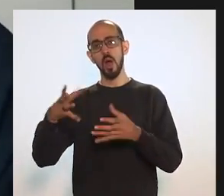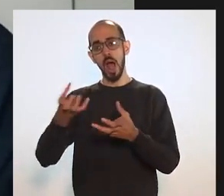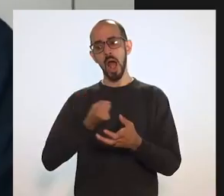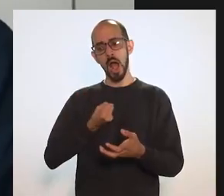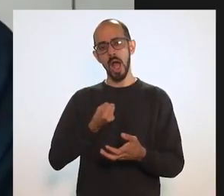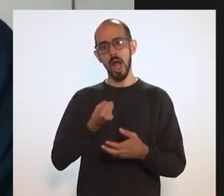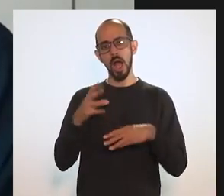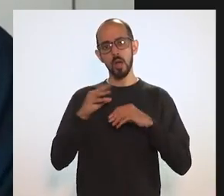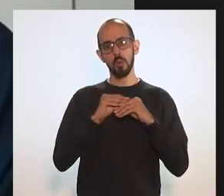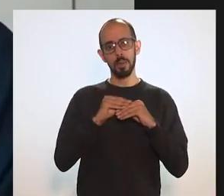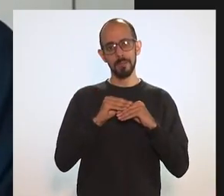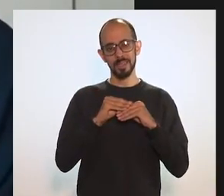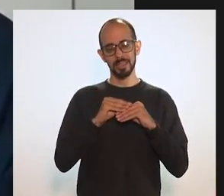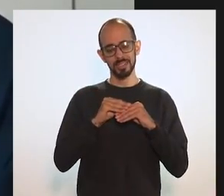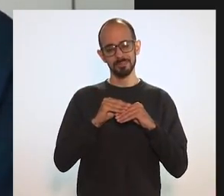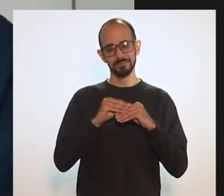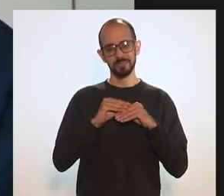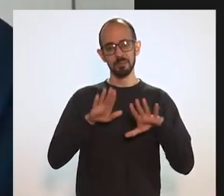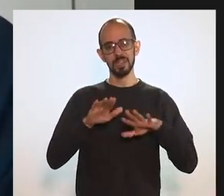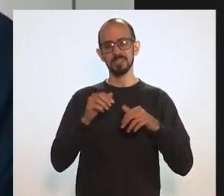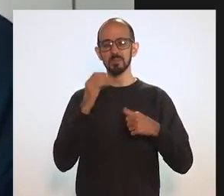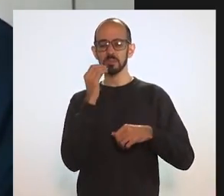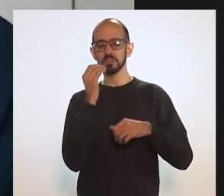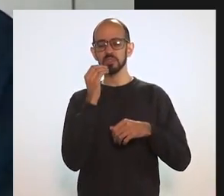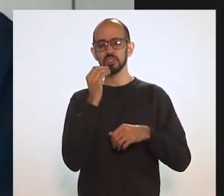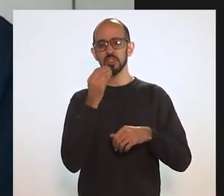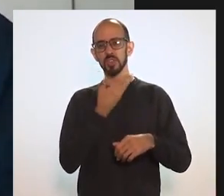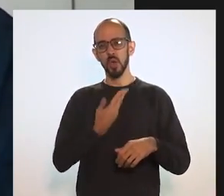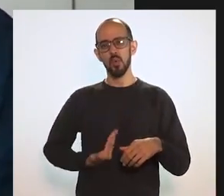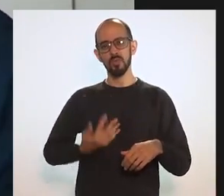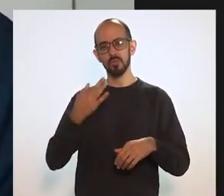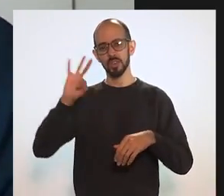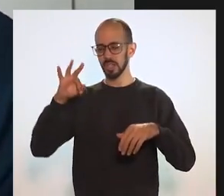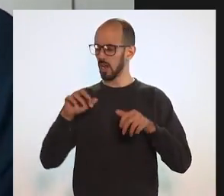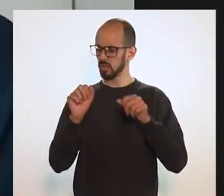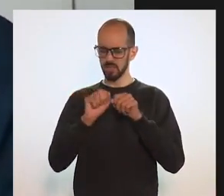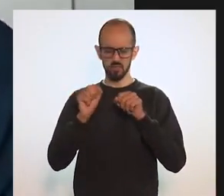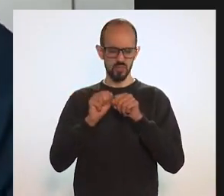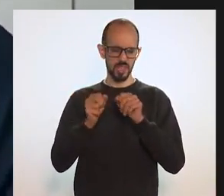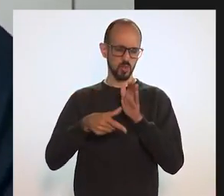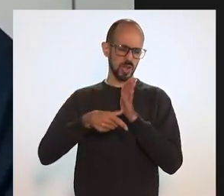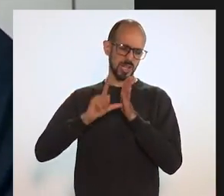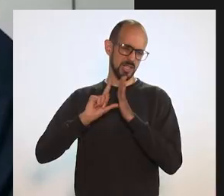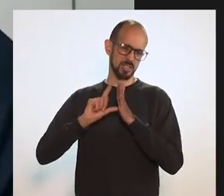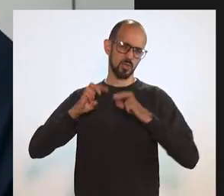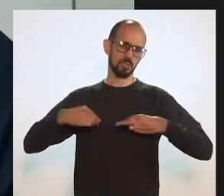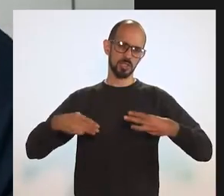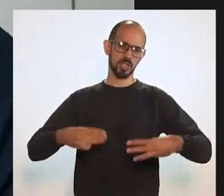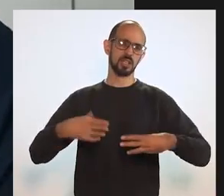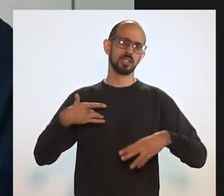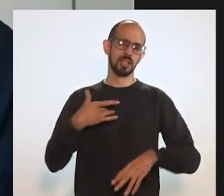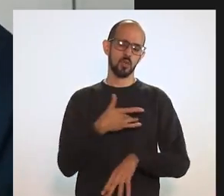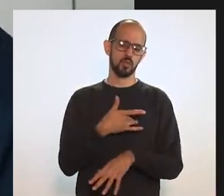ideal seria o governo federal já ter feito esse trabalho de forma mais ágil, há mais tempo, através do Ministério da Saúde.